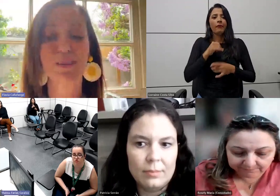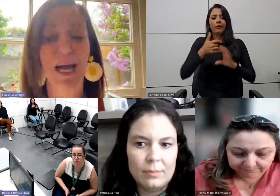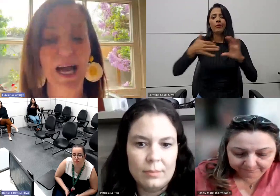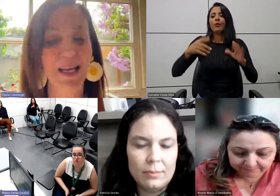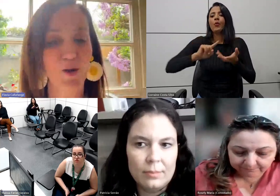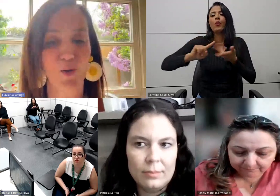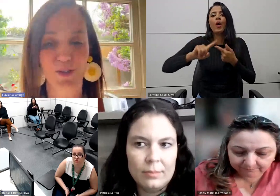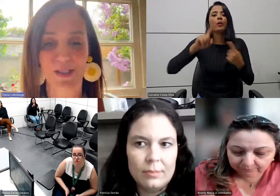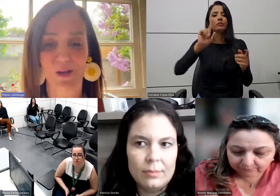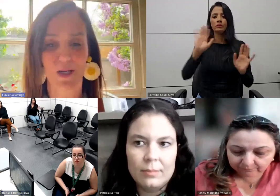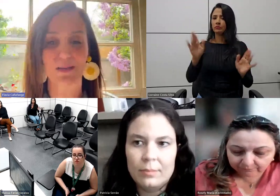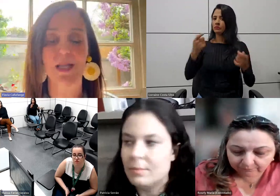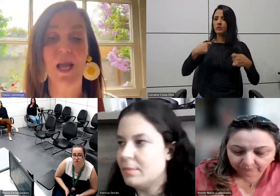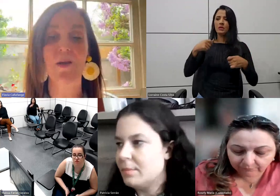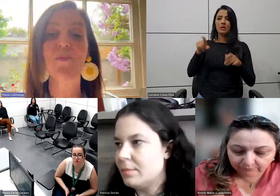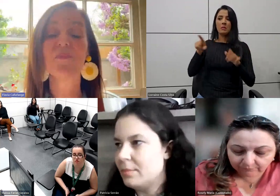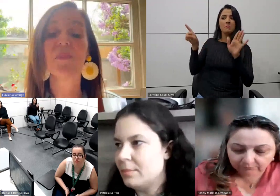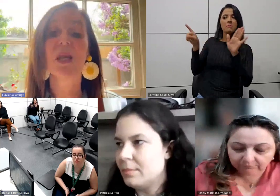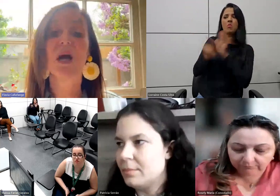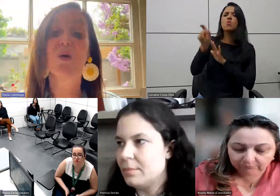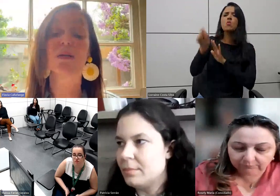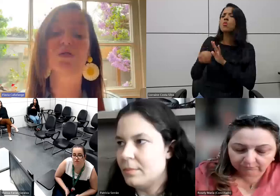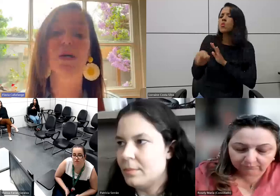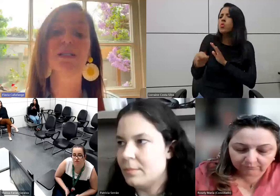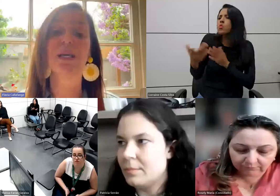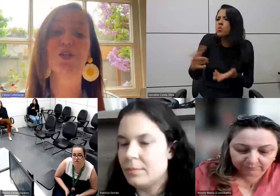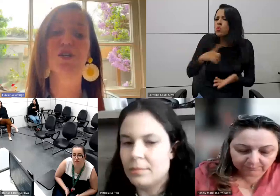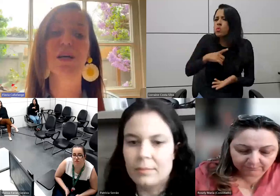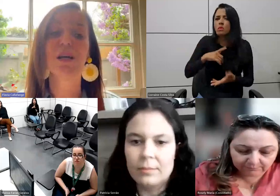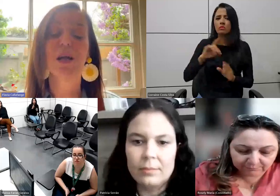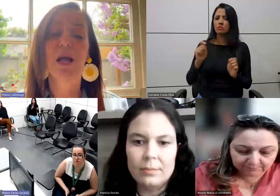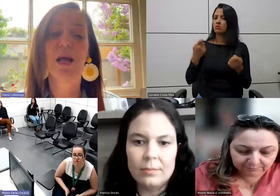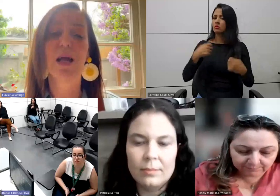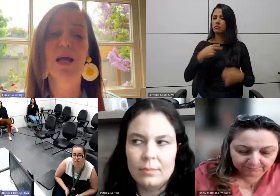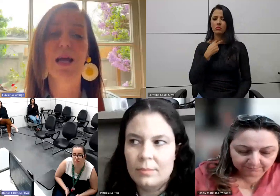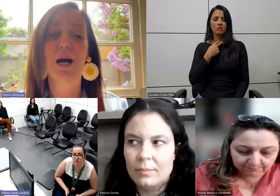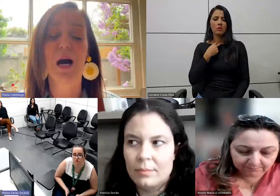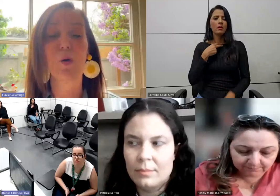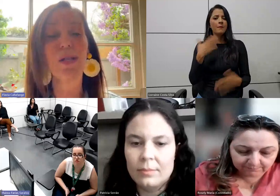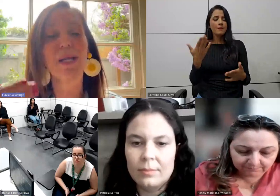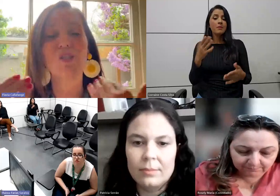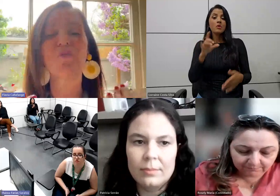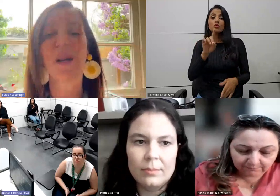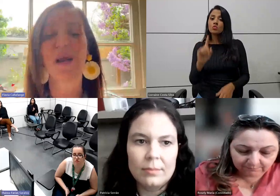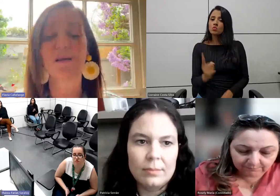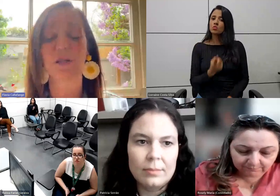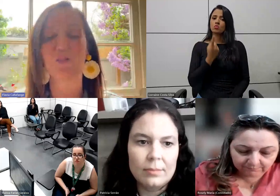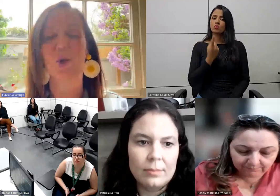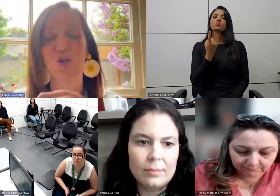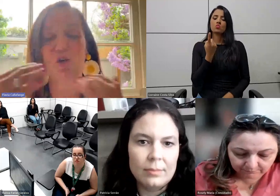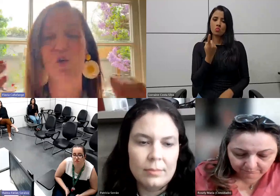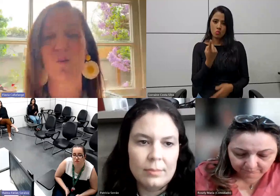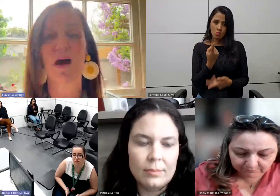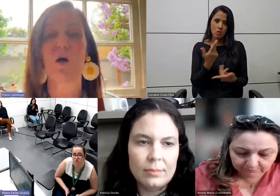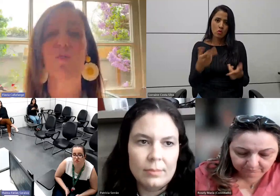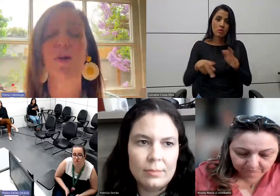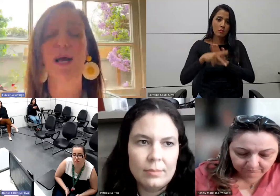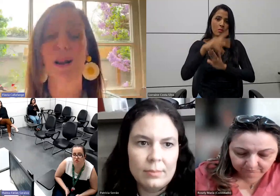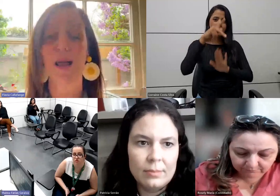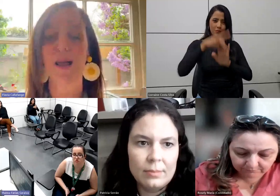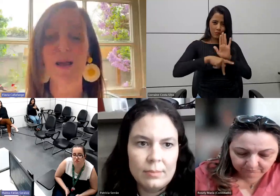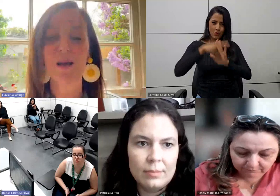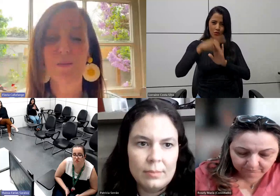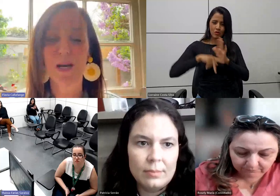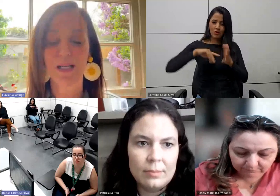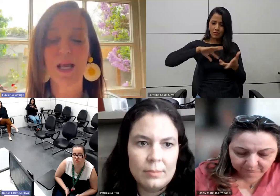deve perguntar que condição ela tem. Agora, só existe... A única diferença do projeto global